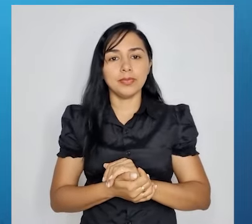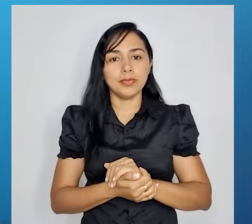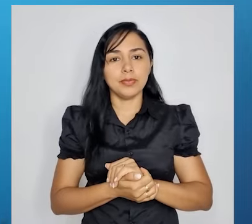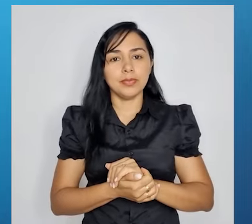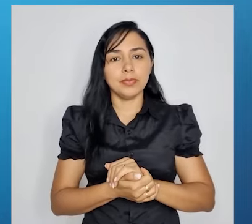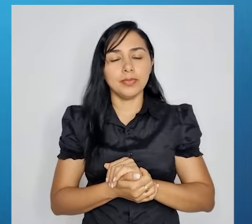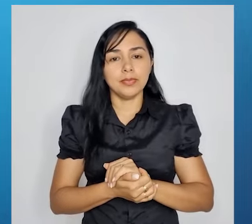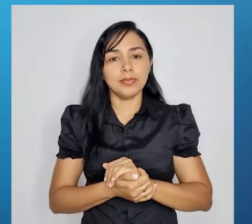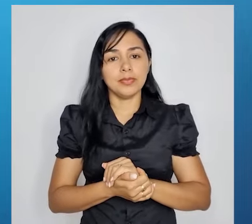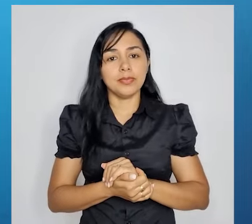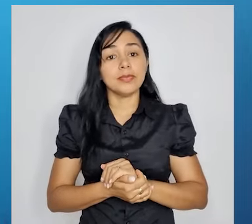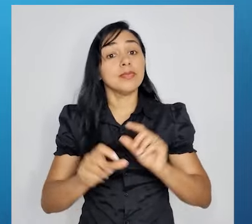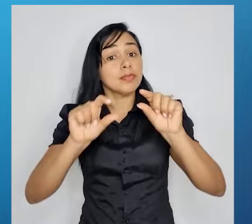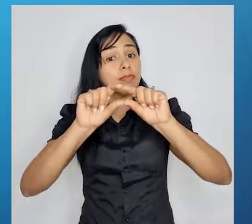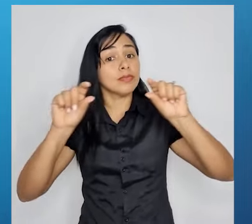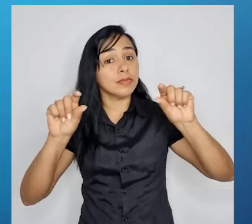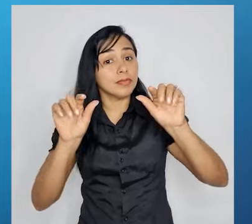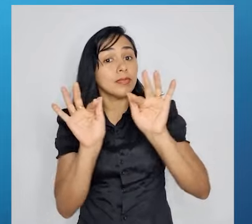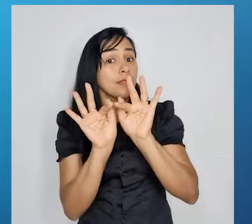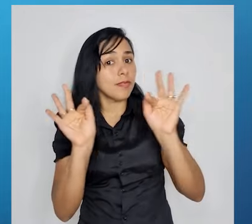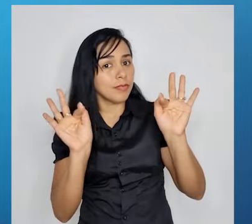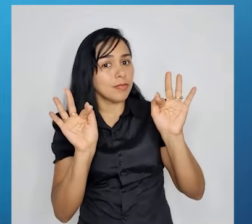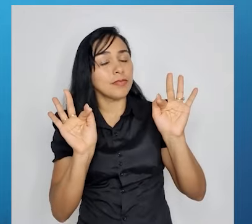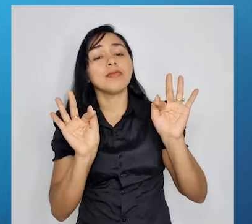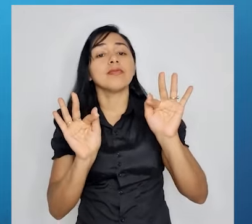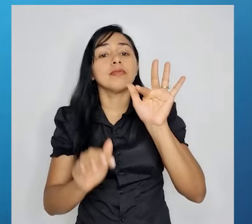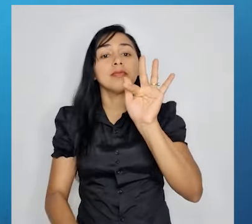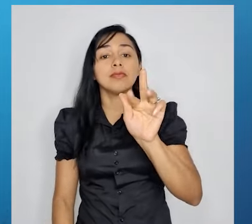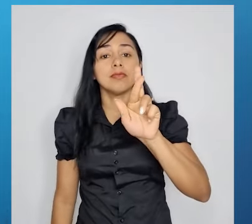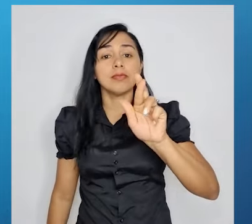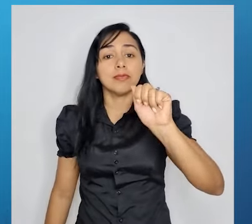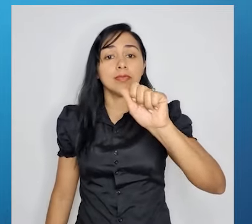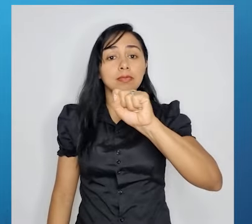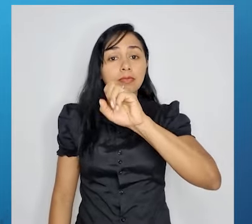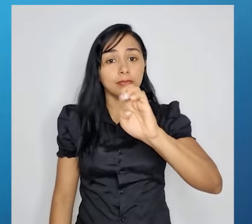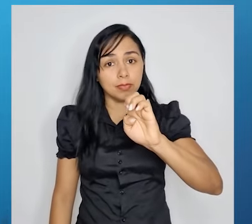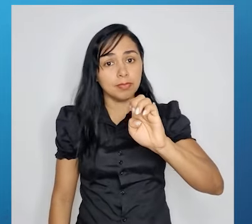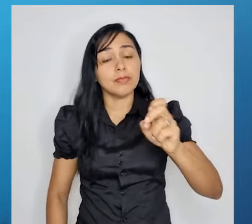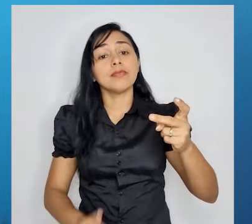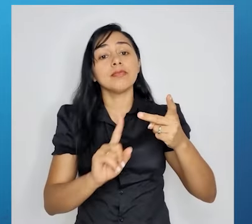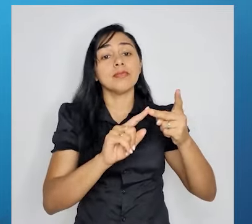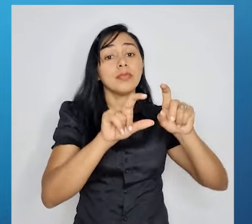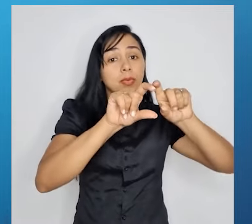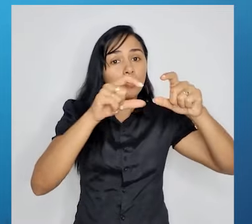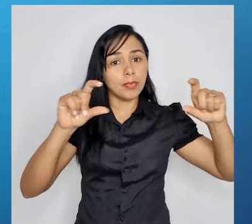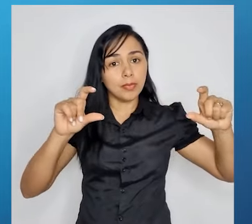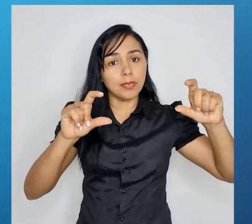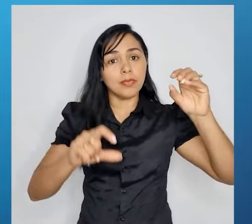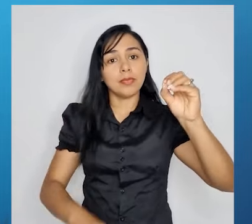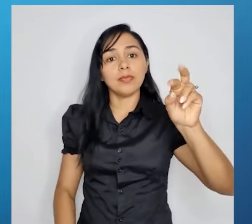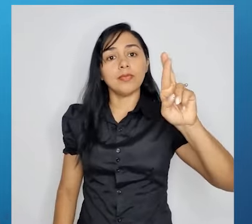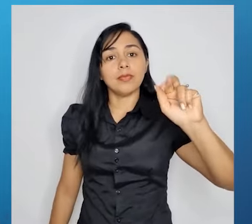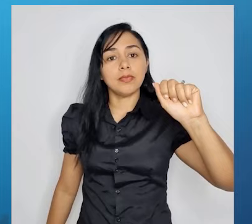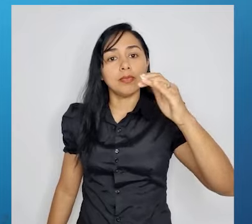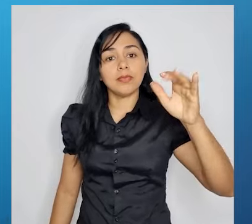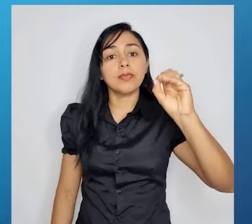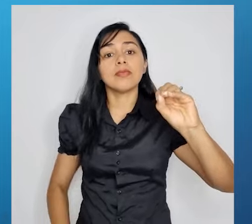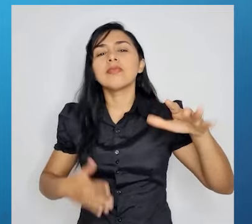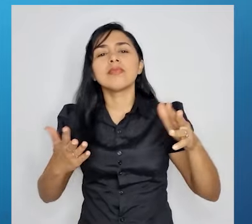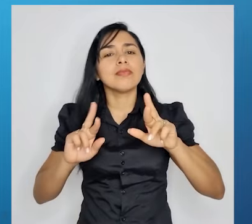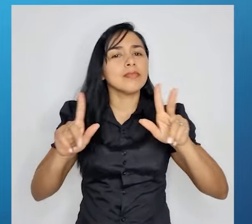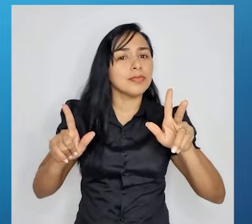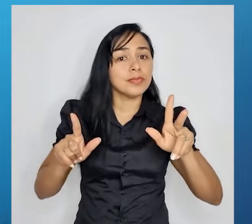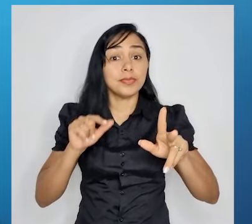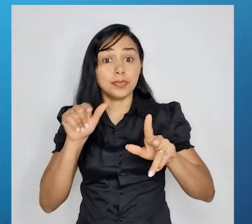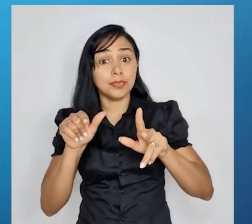E frase e oração. Você sabe qual a diferença de uma frase para uma oração? Frase é qualquer